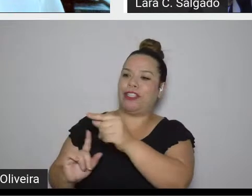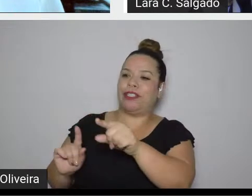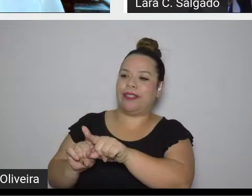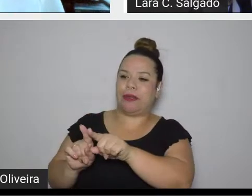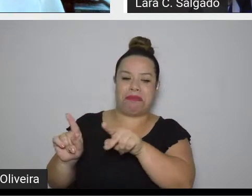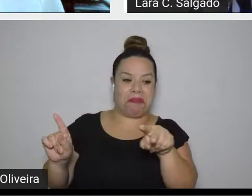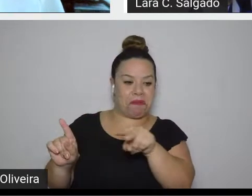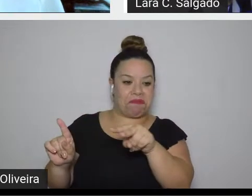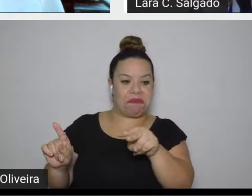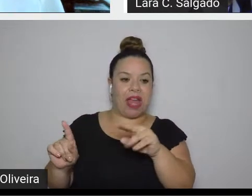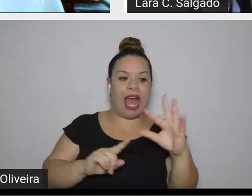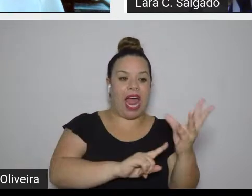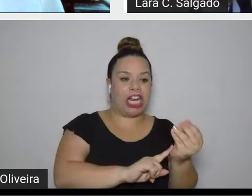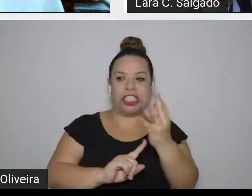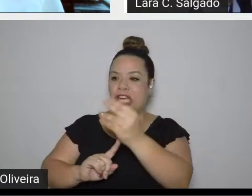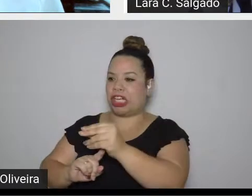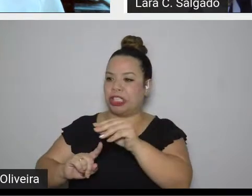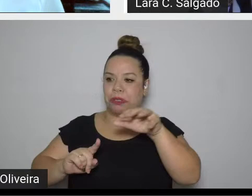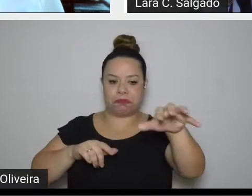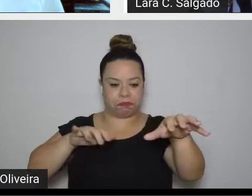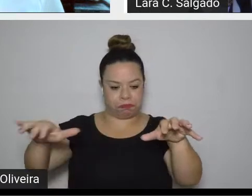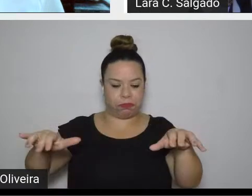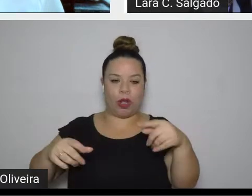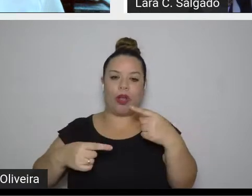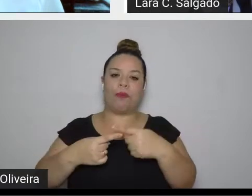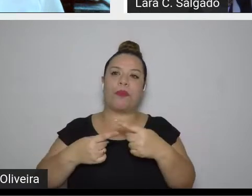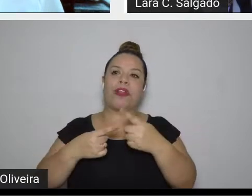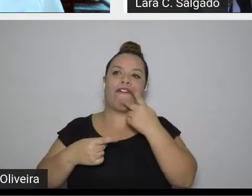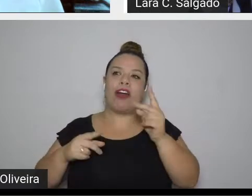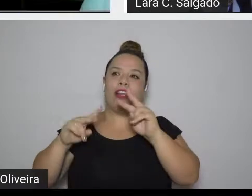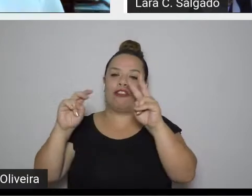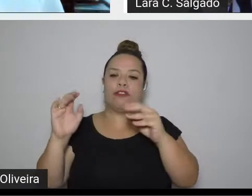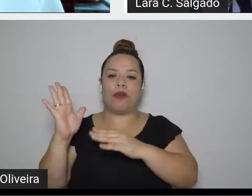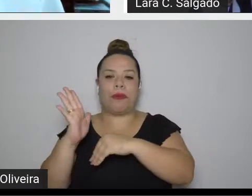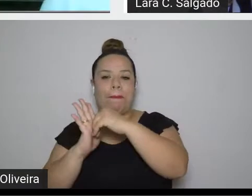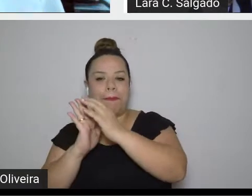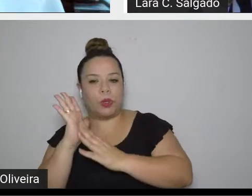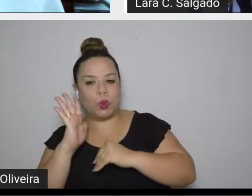da pintura de todas as outras